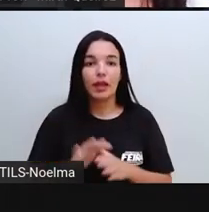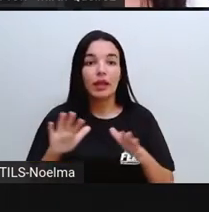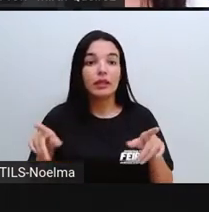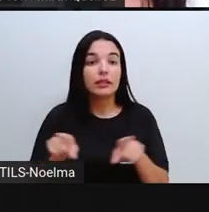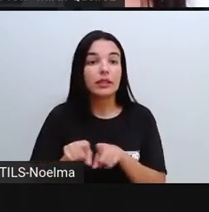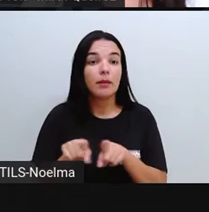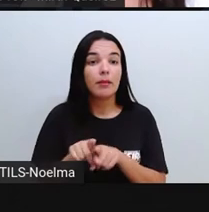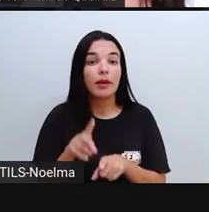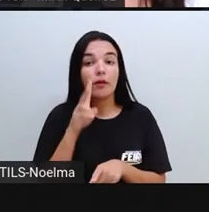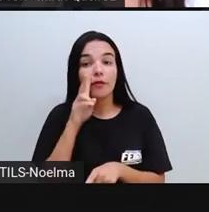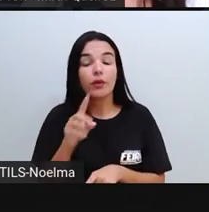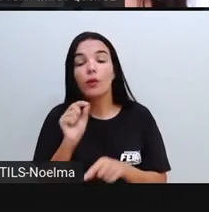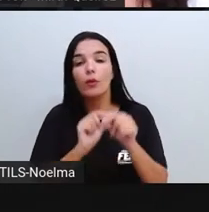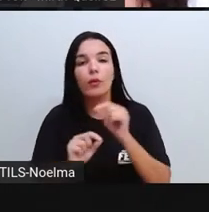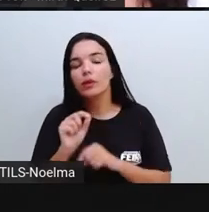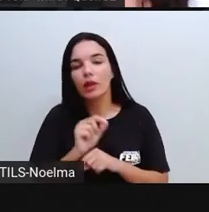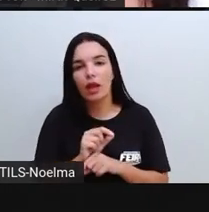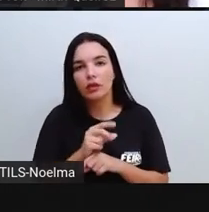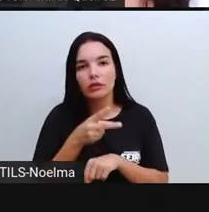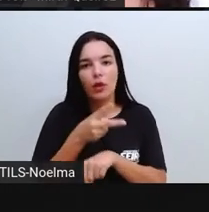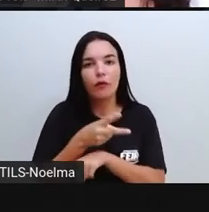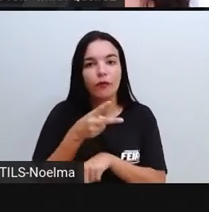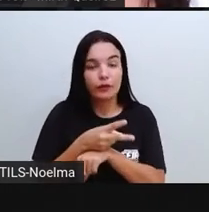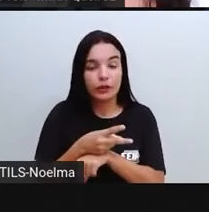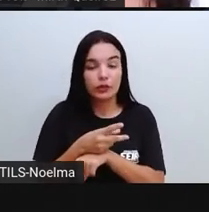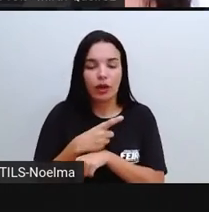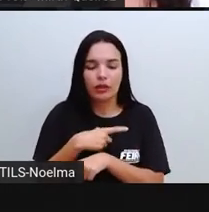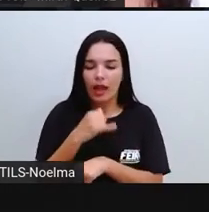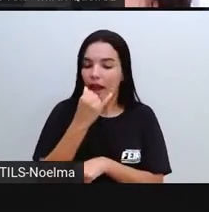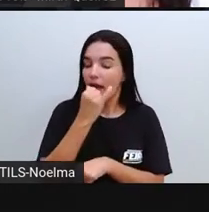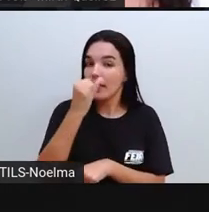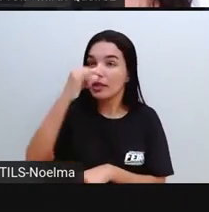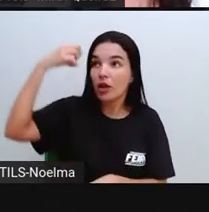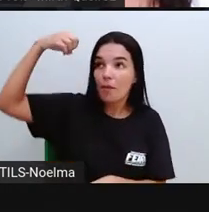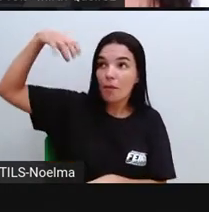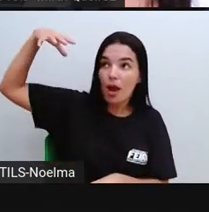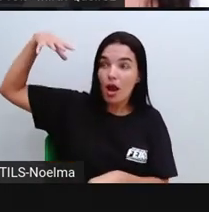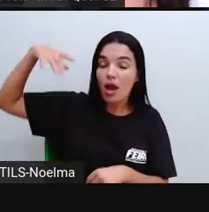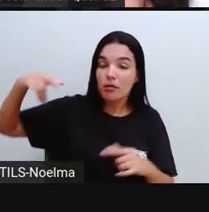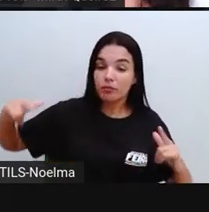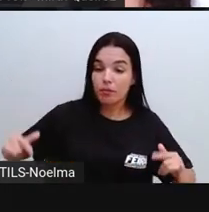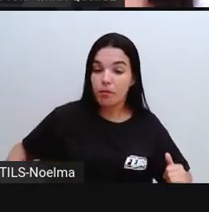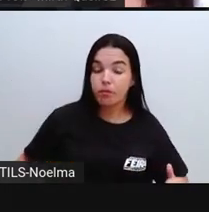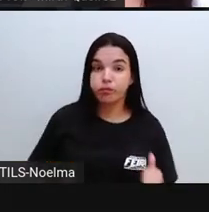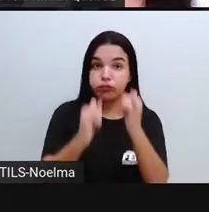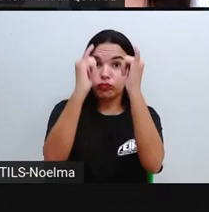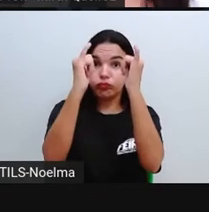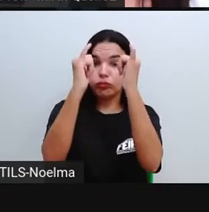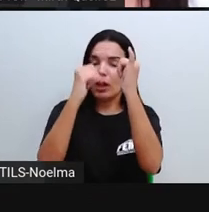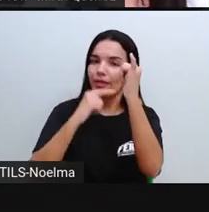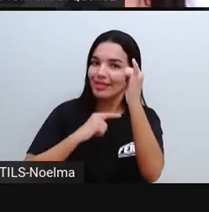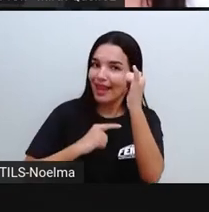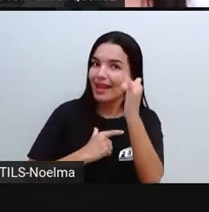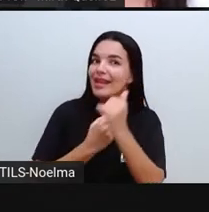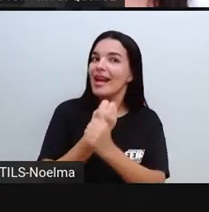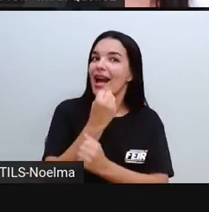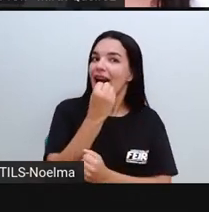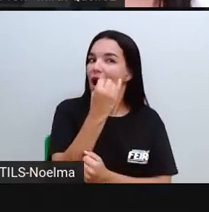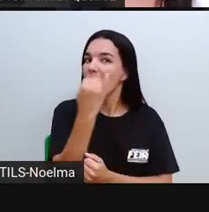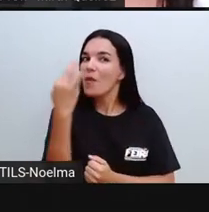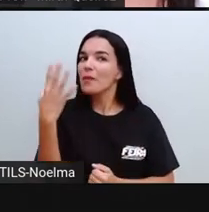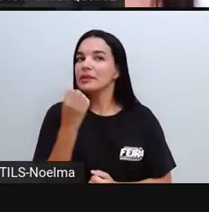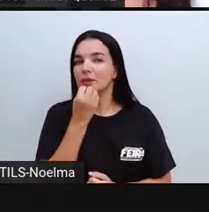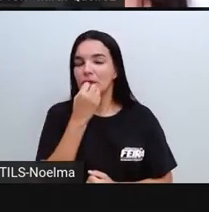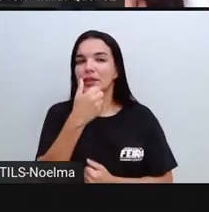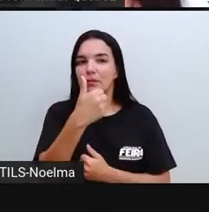também que as hidrelétricas, a energia obtida a partir das hidrelétricas, trazem algumas vantagens. Que vantagens são